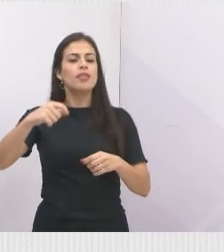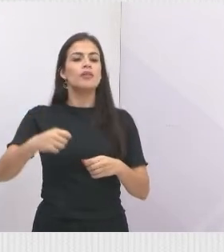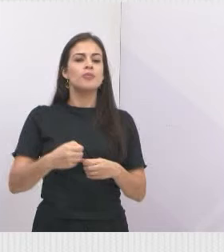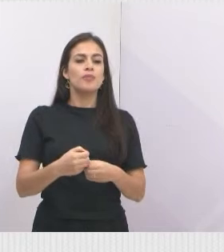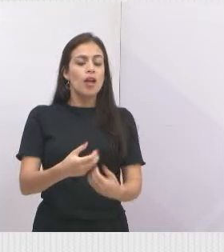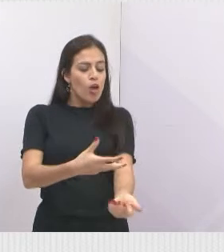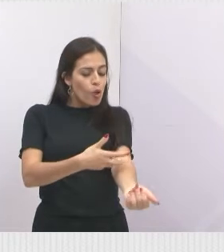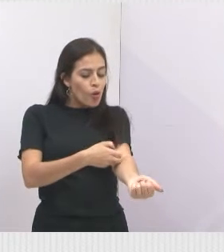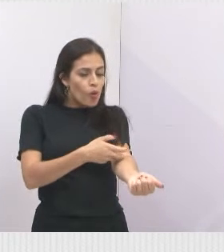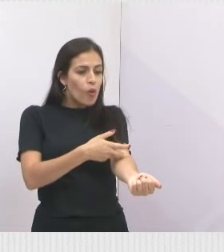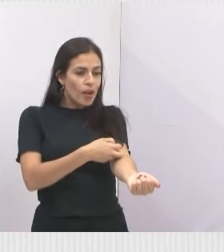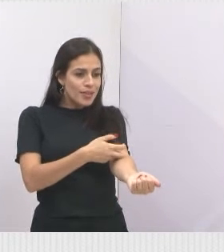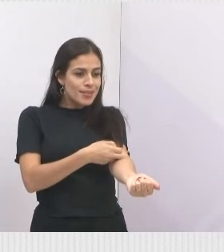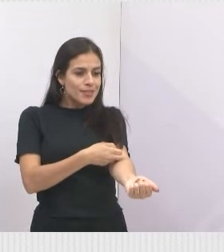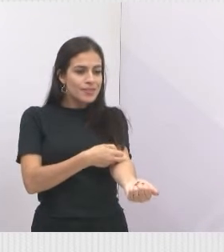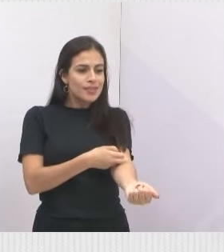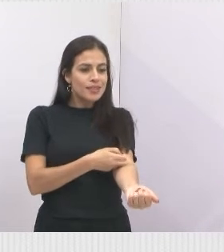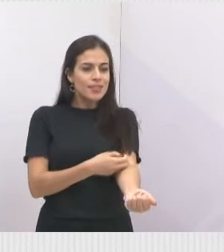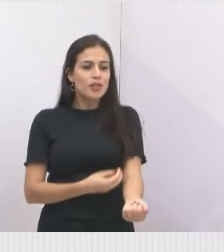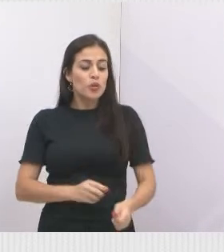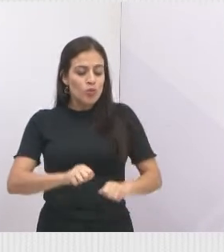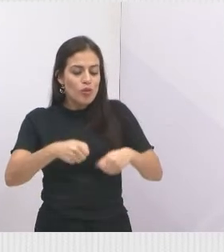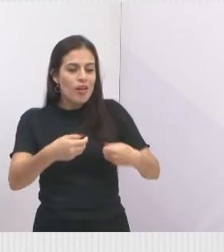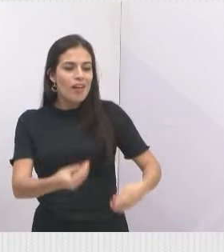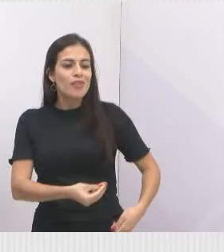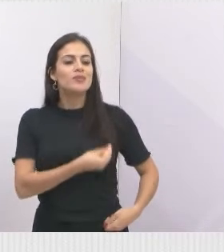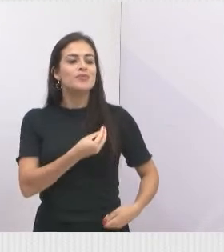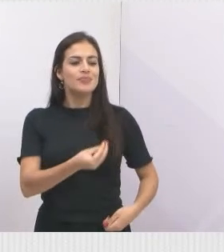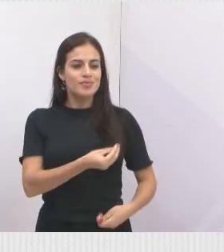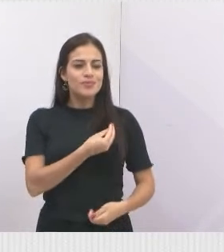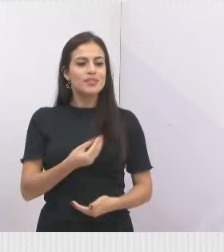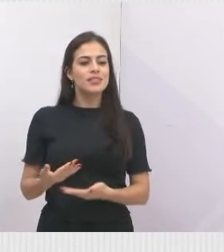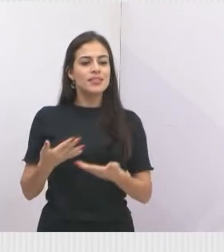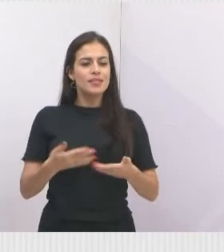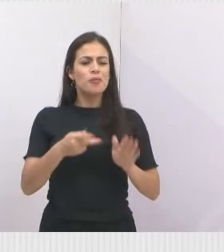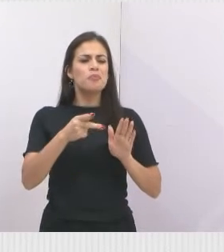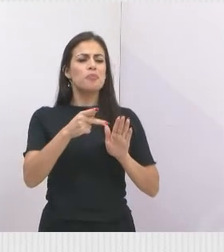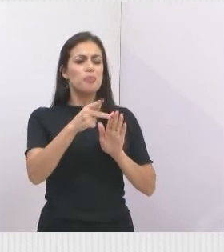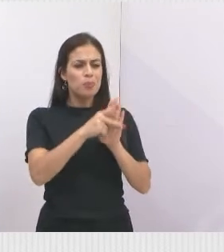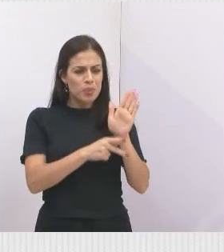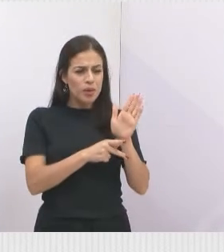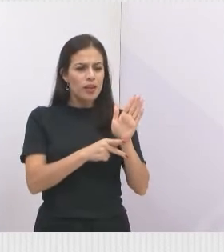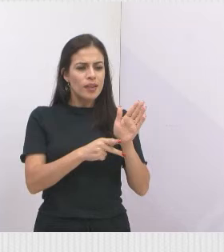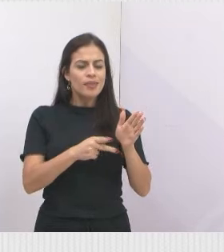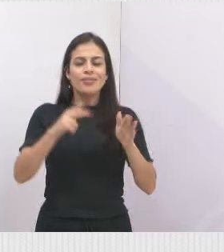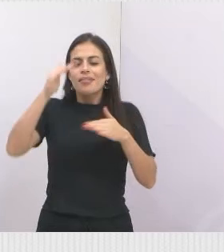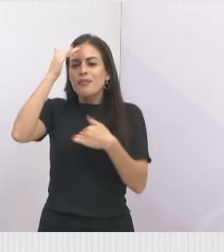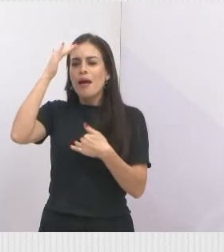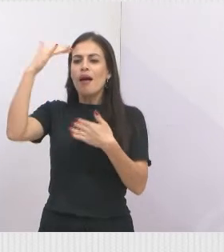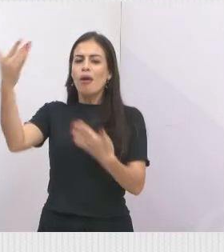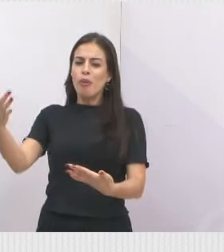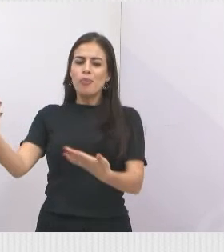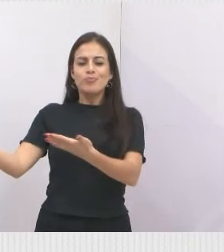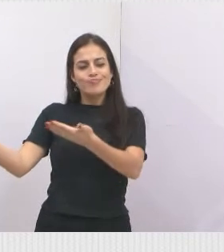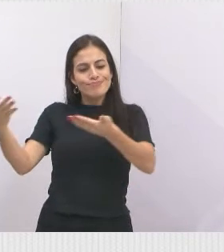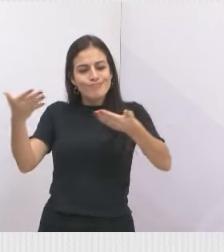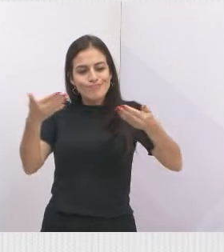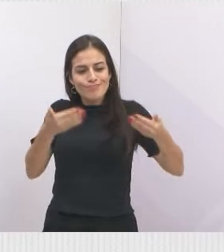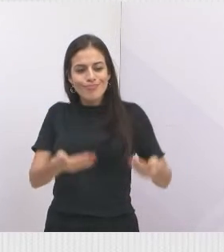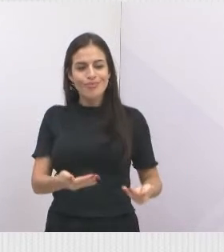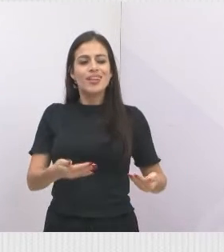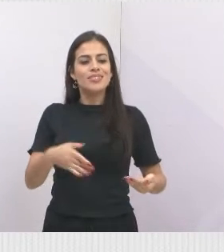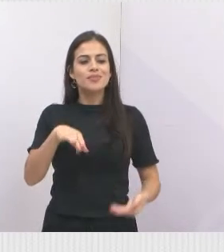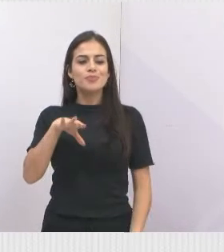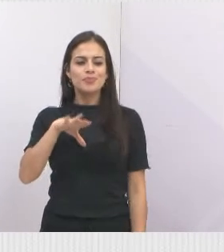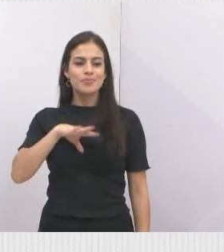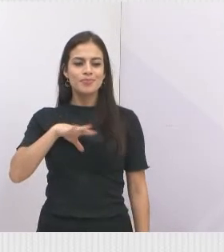vida. É um projeto ao qual a gente tem a honra de trazer para a Jacareí, em parceria com o Hemocentro de